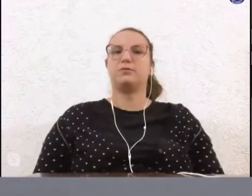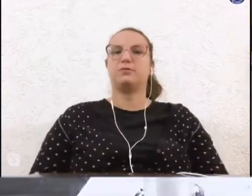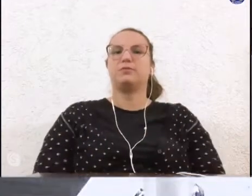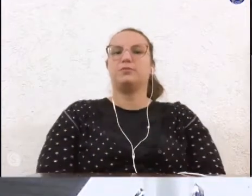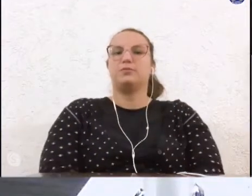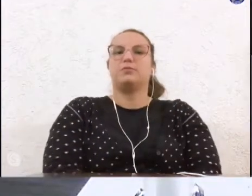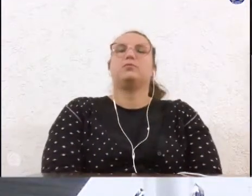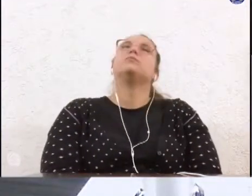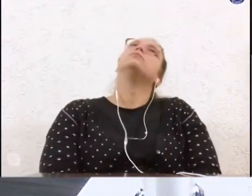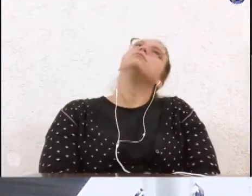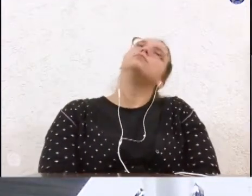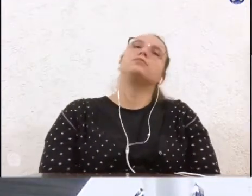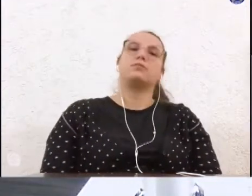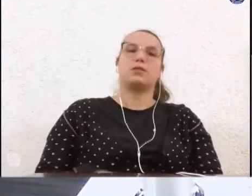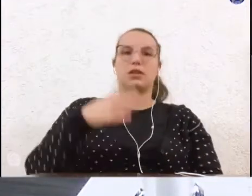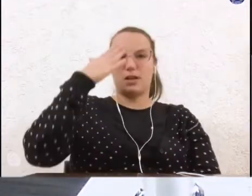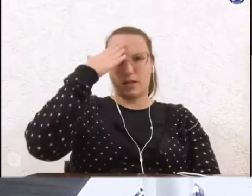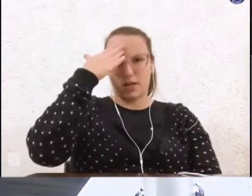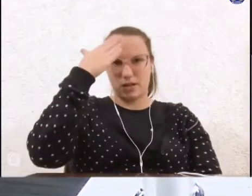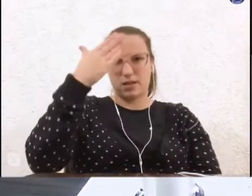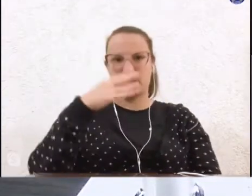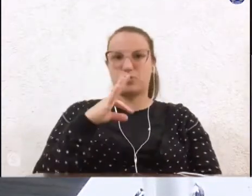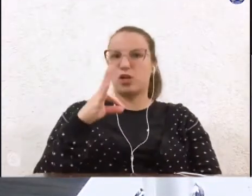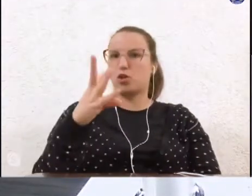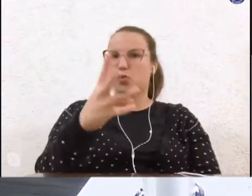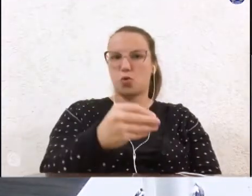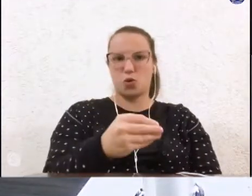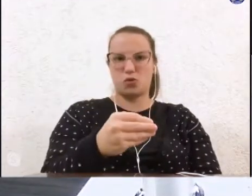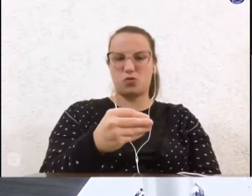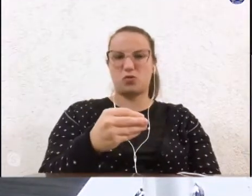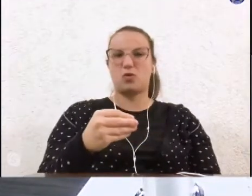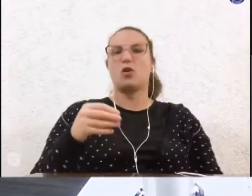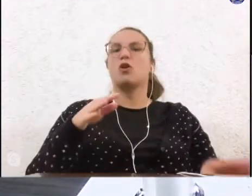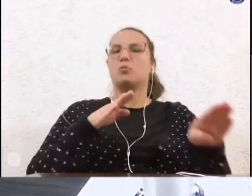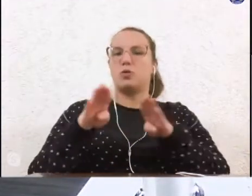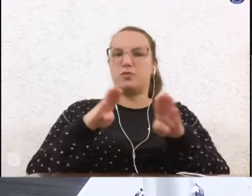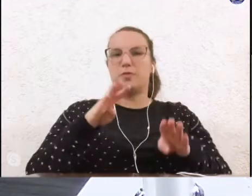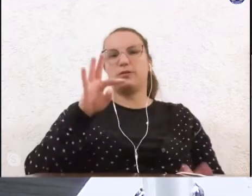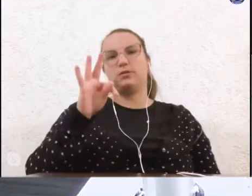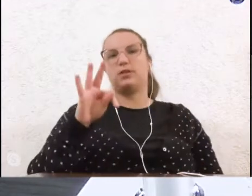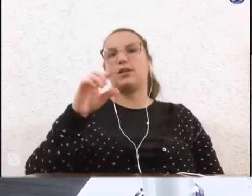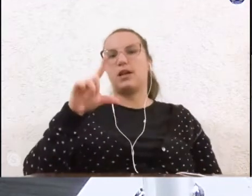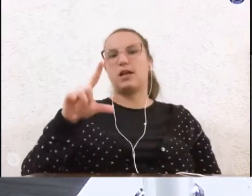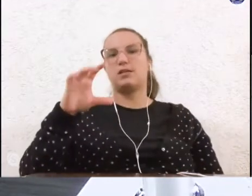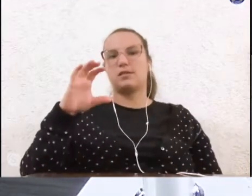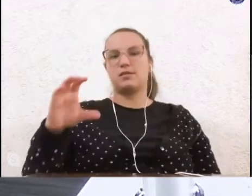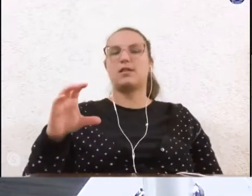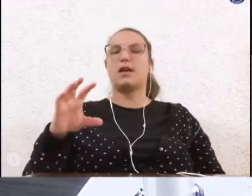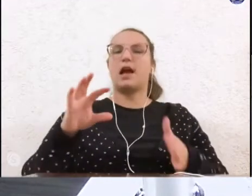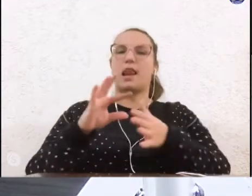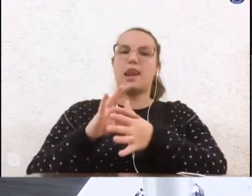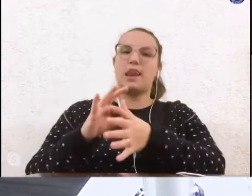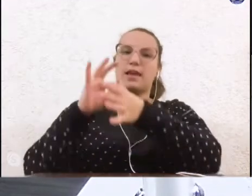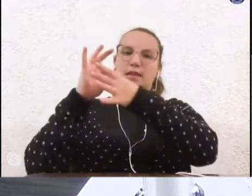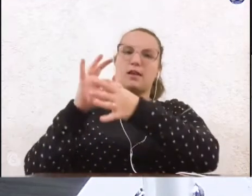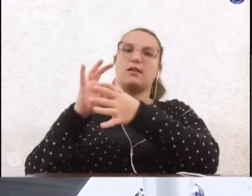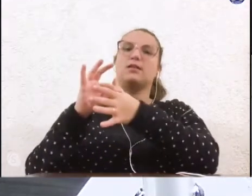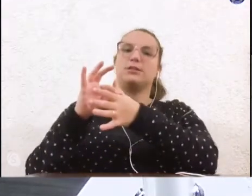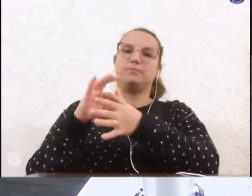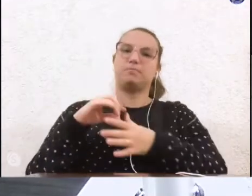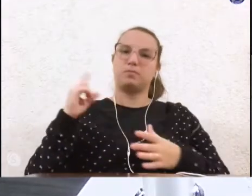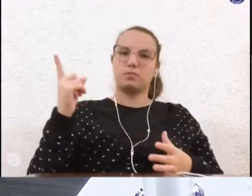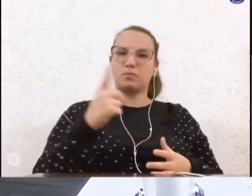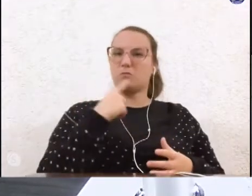Agradeço a fala de todos os senhores vereadores. O movimento TLC lhe prova a sua liderança, sendo que nós encontramos